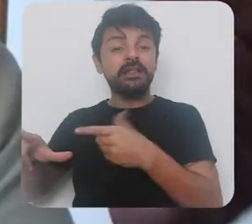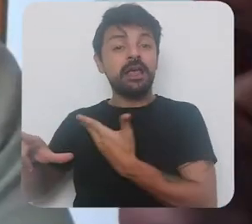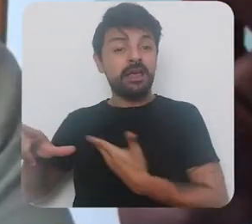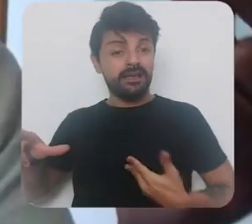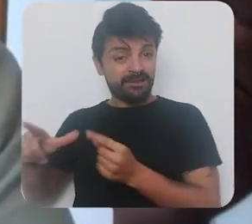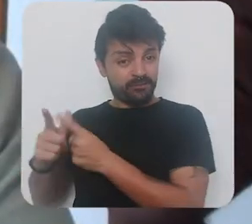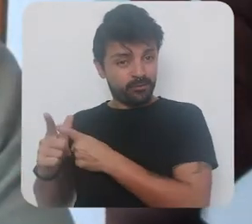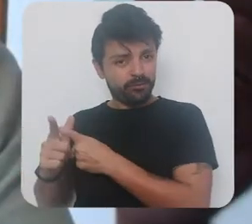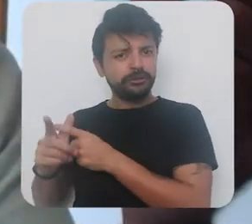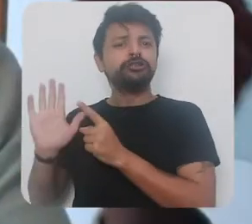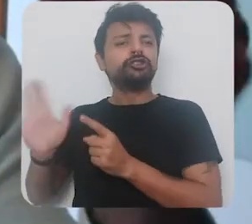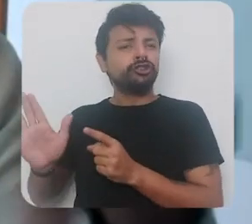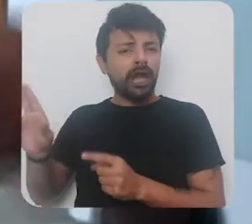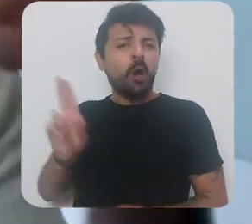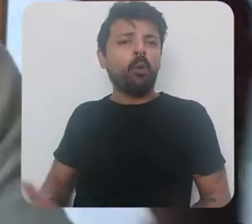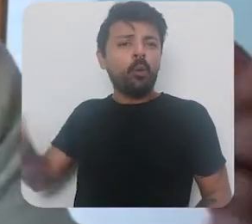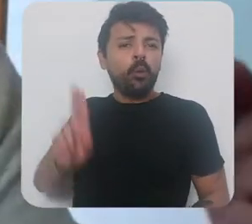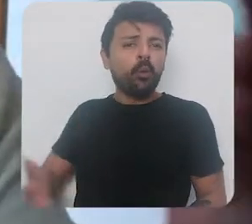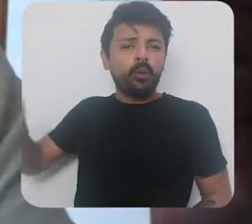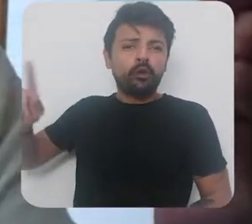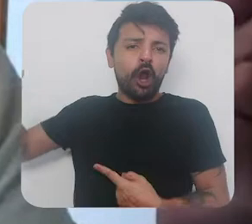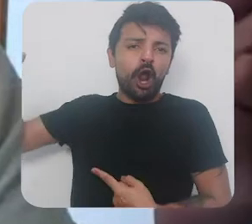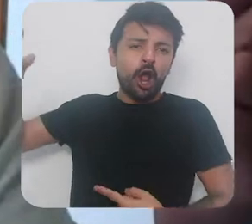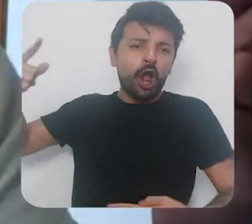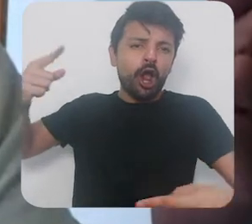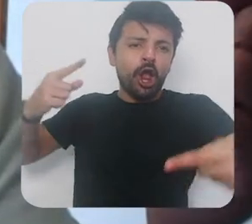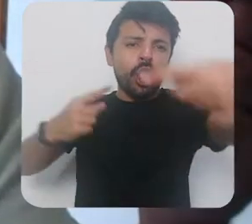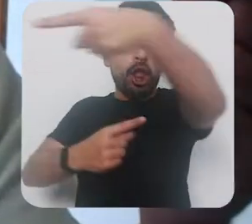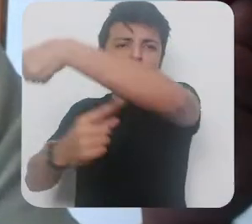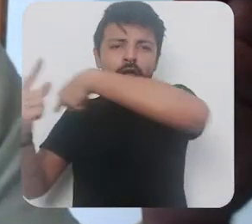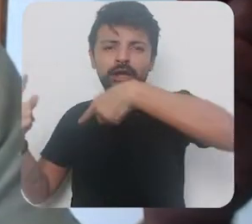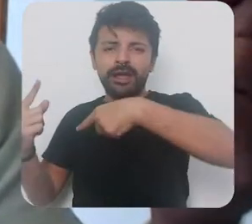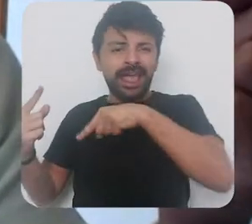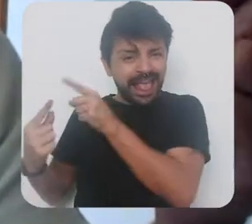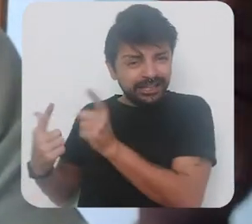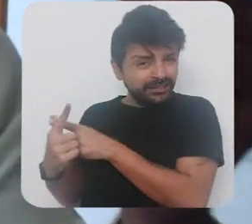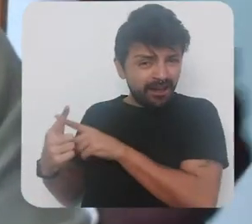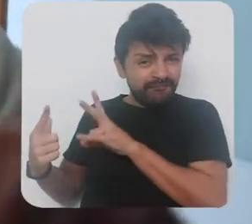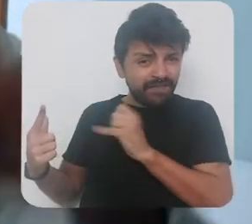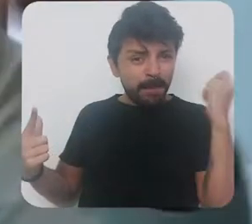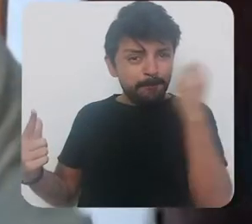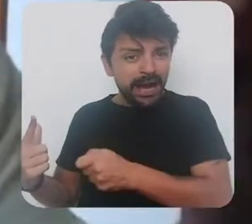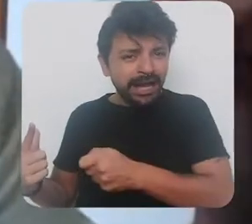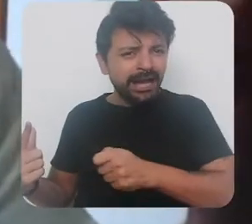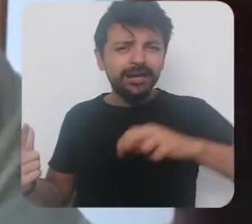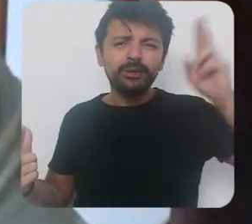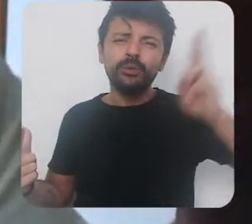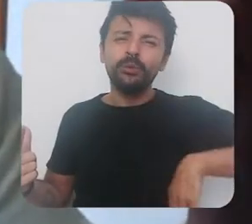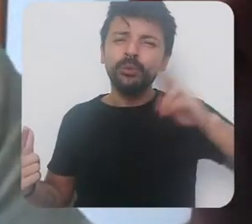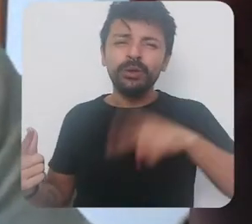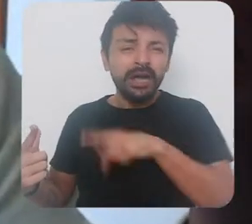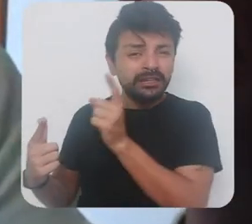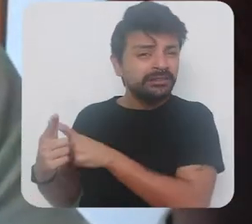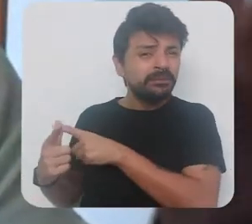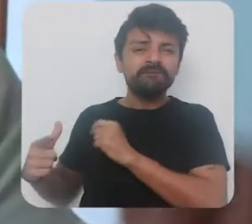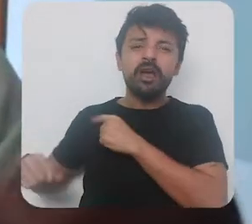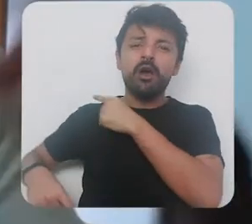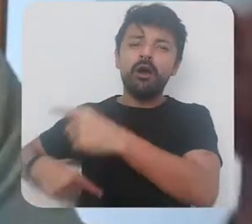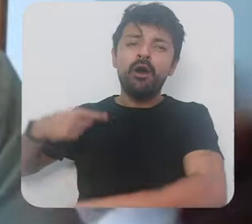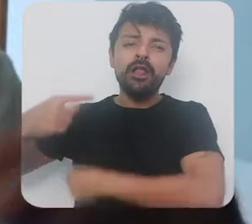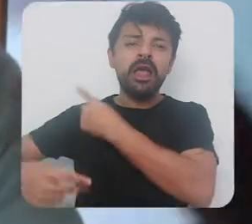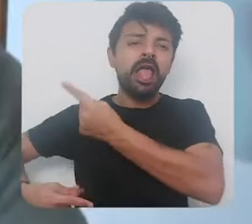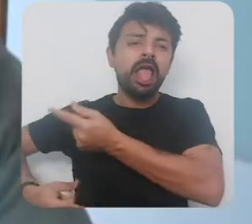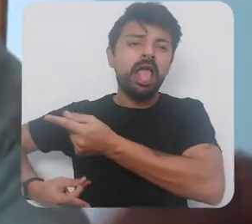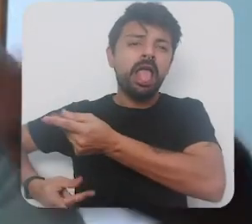emissão de títulos da dívida pública já foi usado ao seu extremo essas dívidas nunca vão ser pagas ela vai ficar sendo